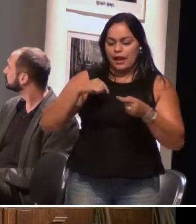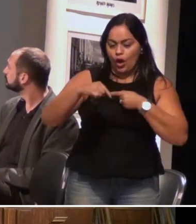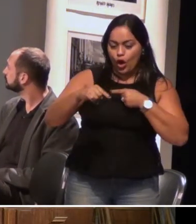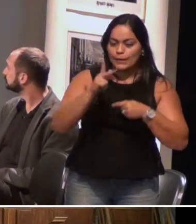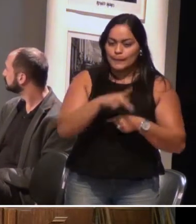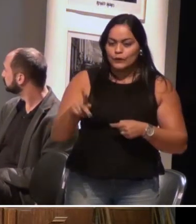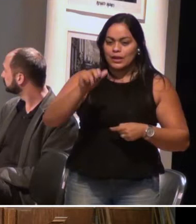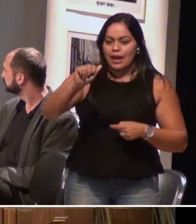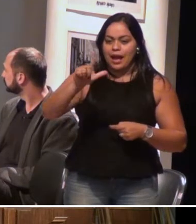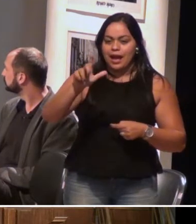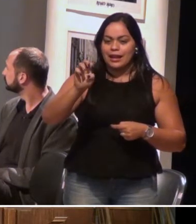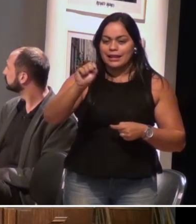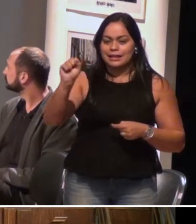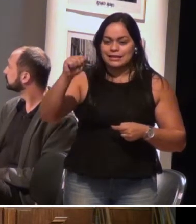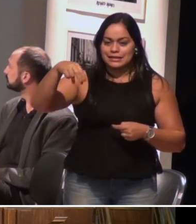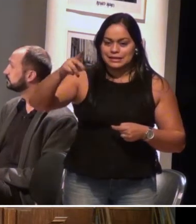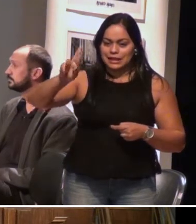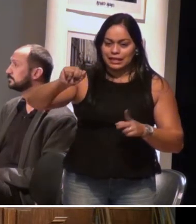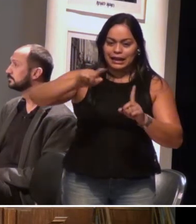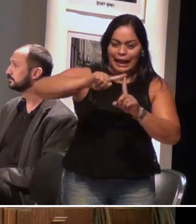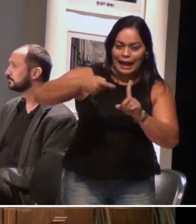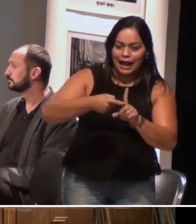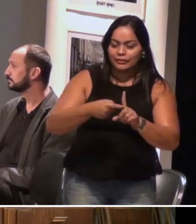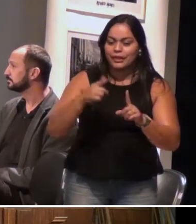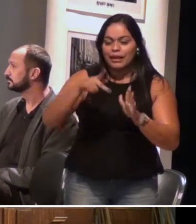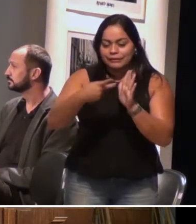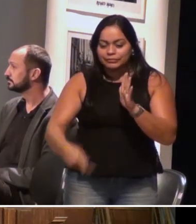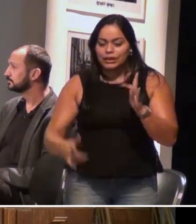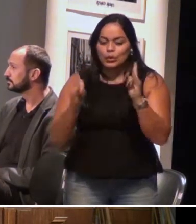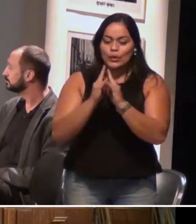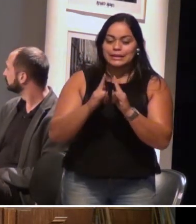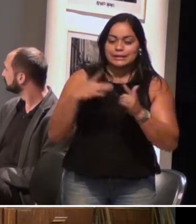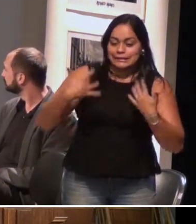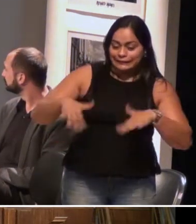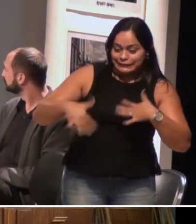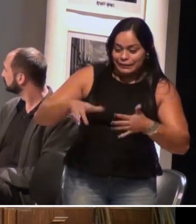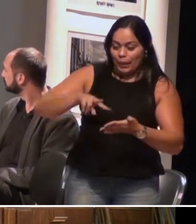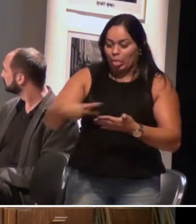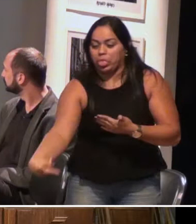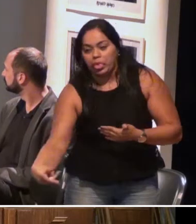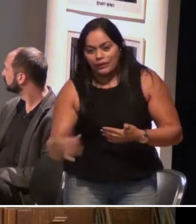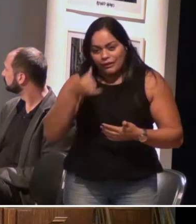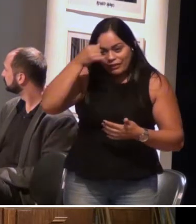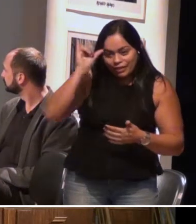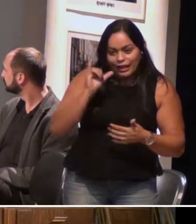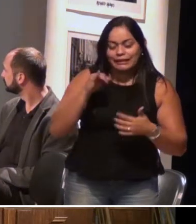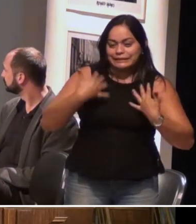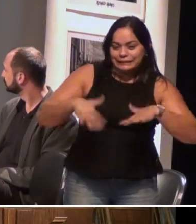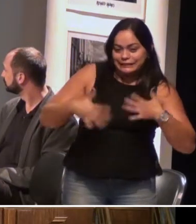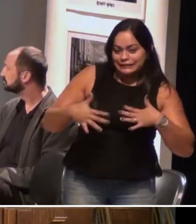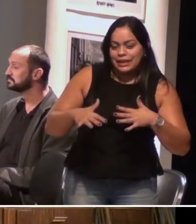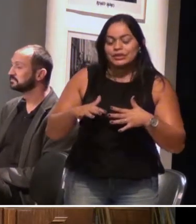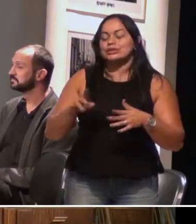professora Alessandra, aqui do INE, estava gravidona, enorme. A gente ficou morrendo de medo dela cair do palco toda hora. Foi pegá-la no